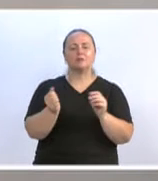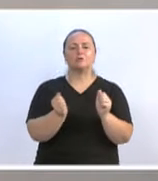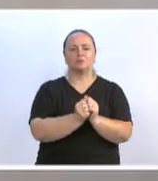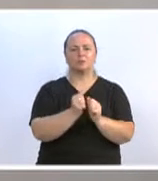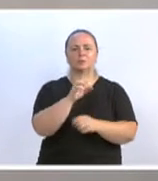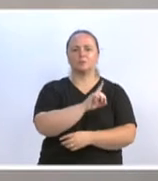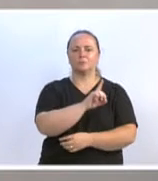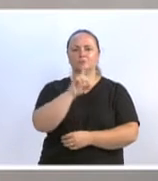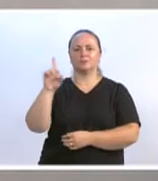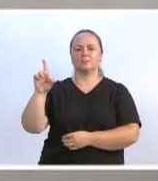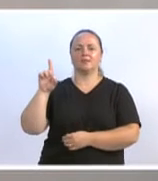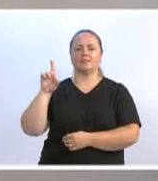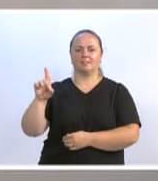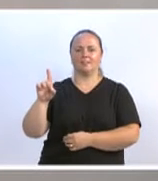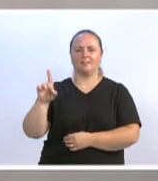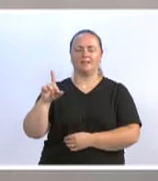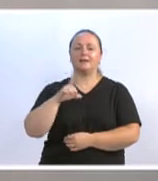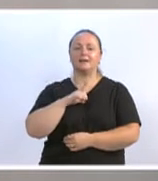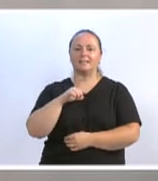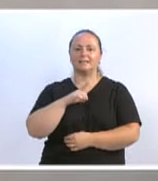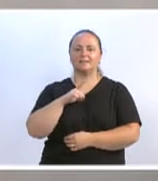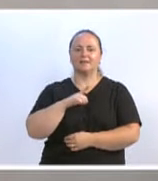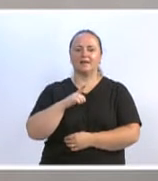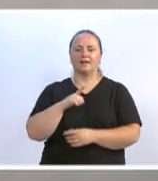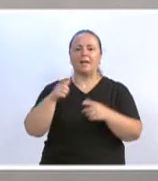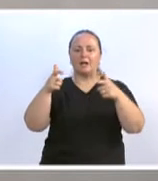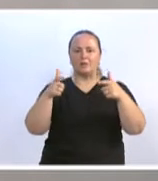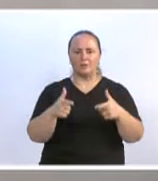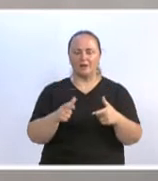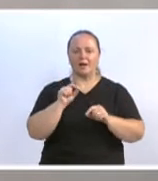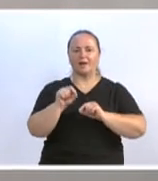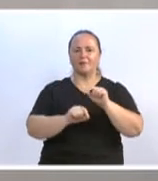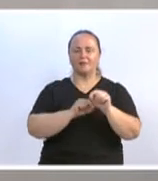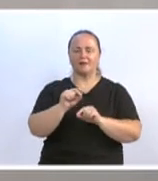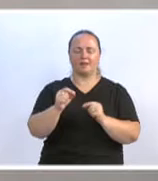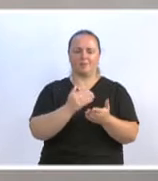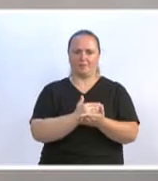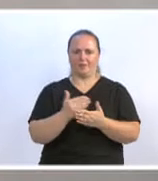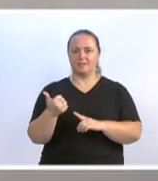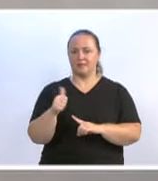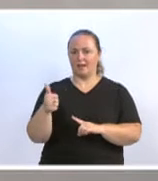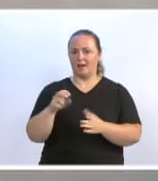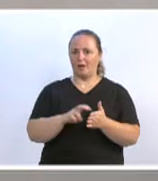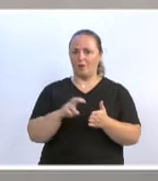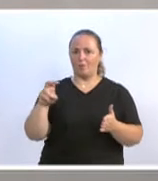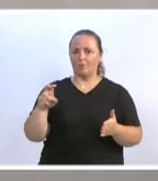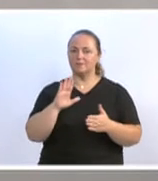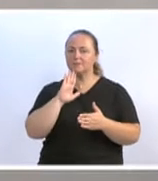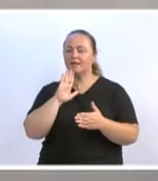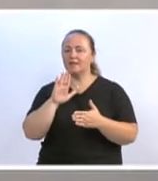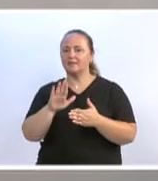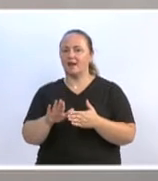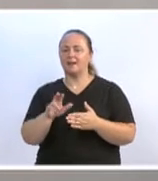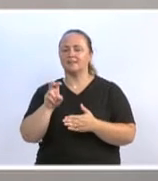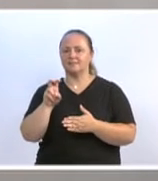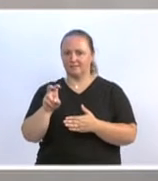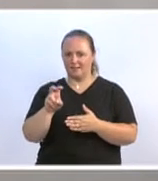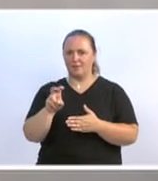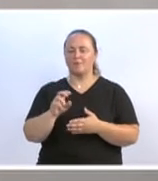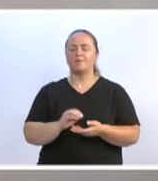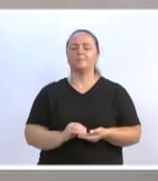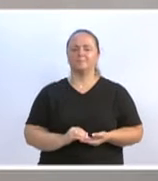no Tamandaré Food Park, a partir das 11 horas da manhã até as 17 horas, também com renda revertida